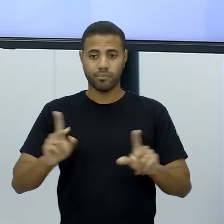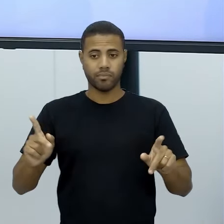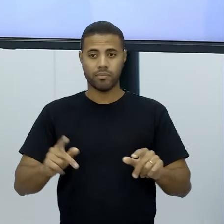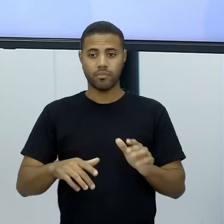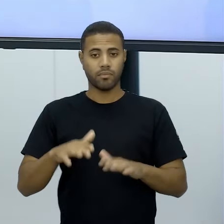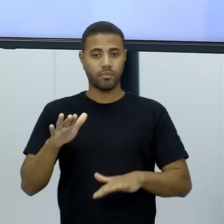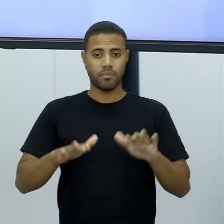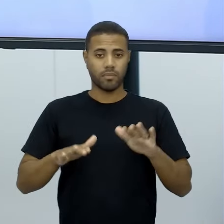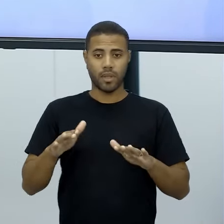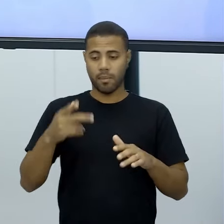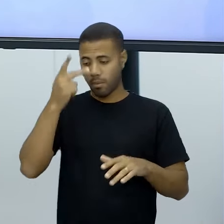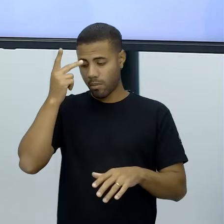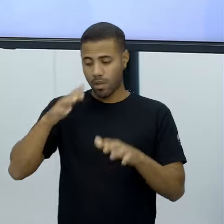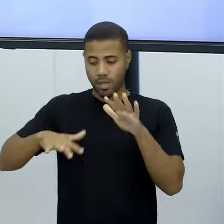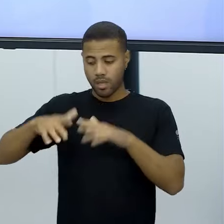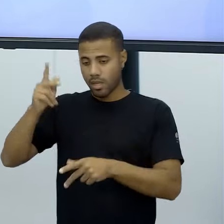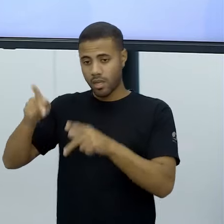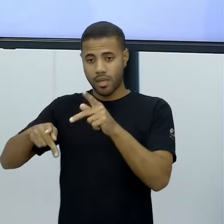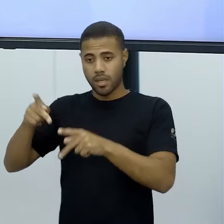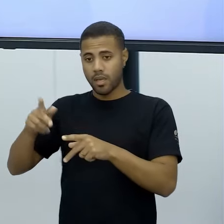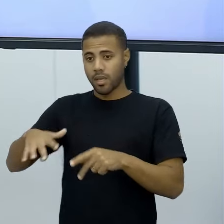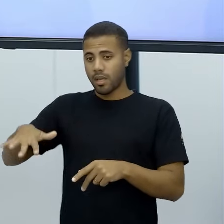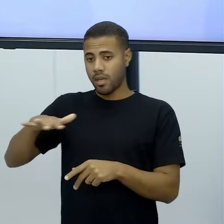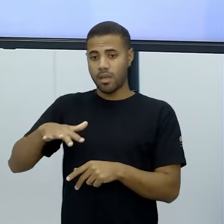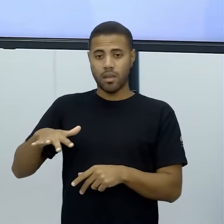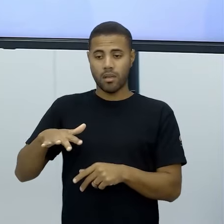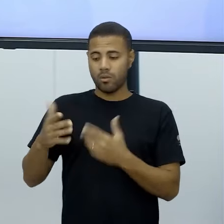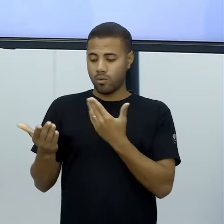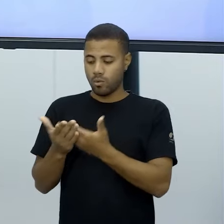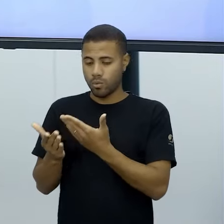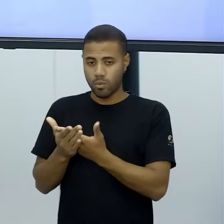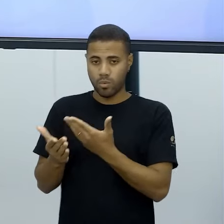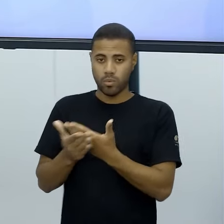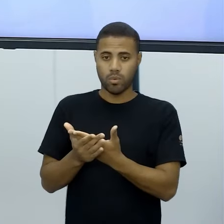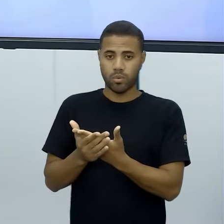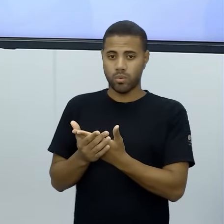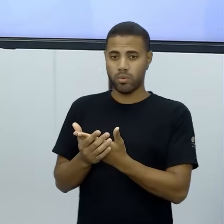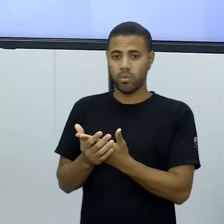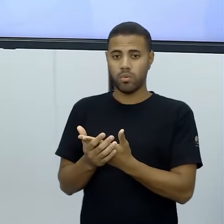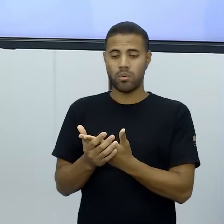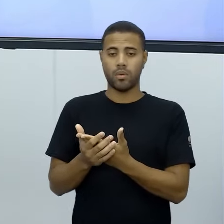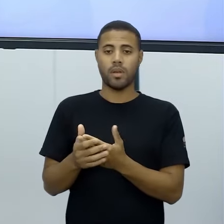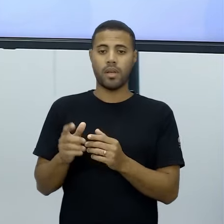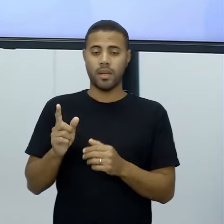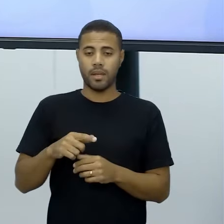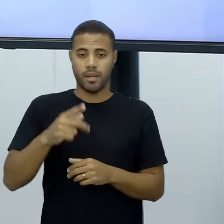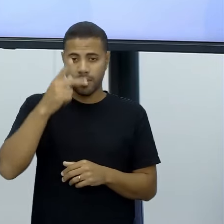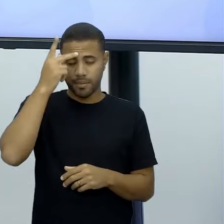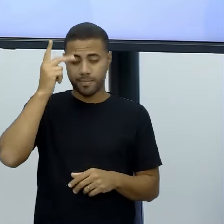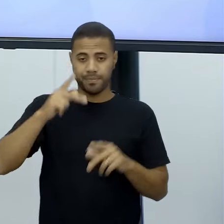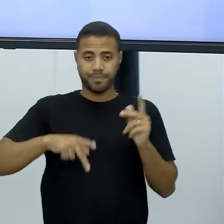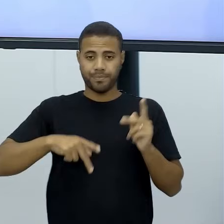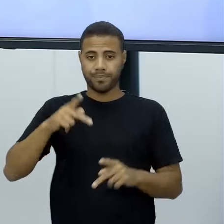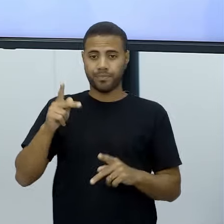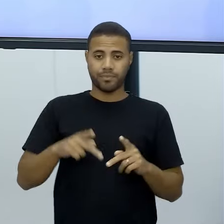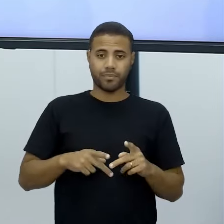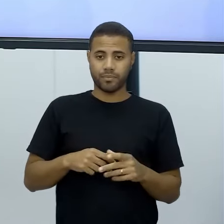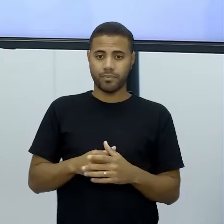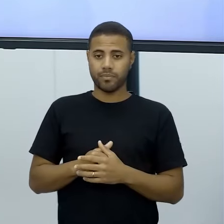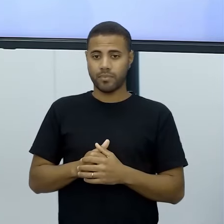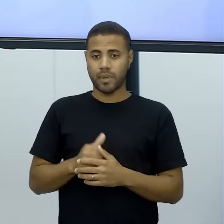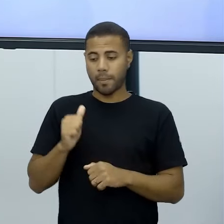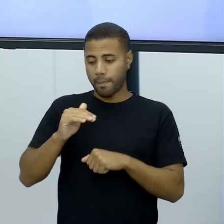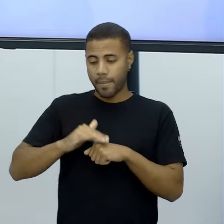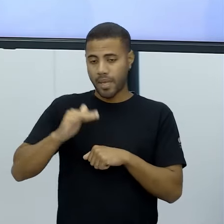pedaço aí de uma população, entendo a população como objeto de estudo, tá? Então, a população que a gente fala de estatística, ela não é